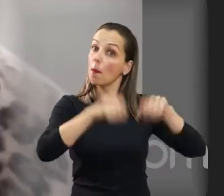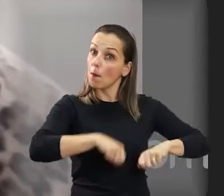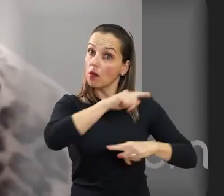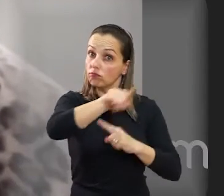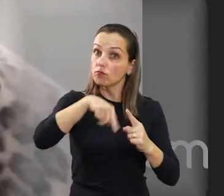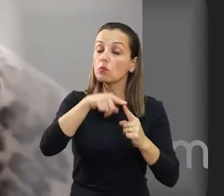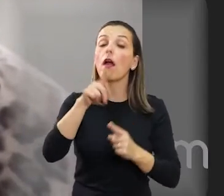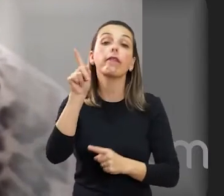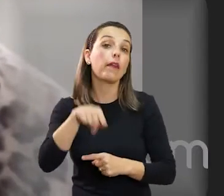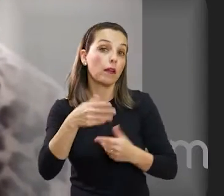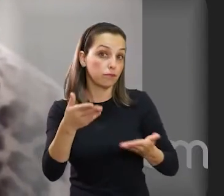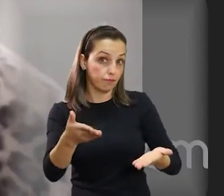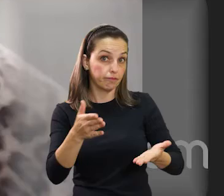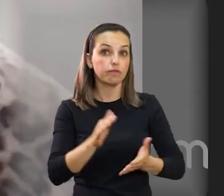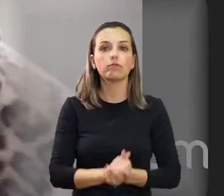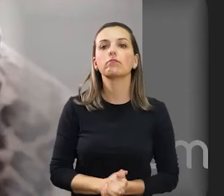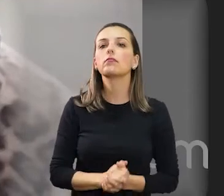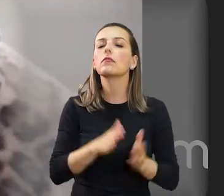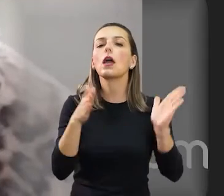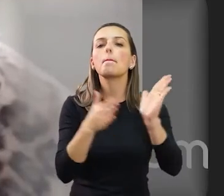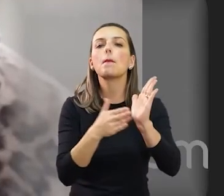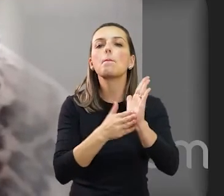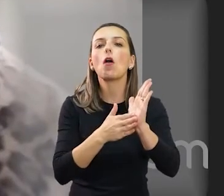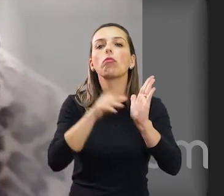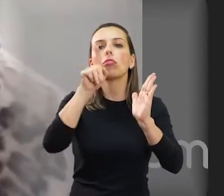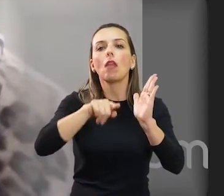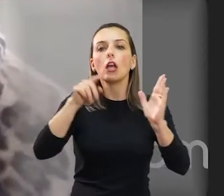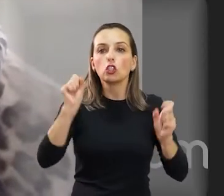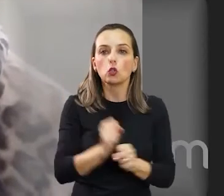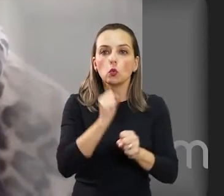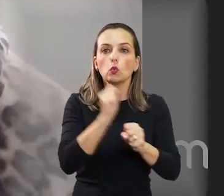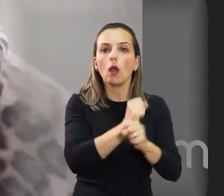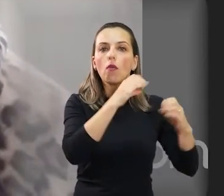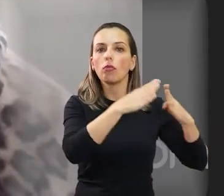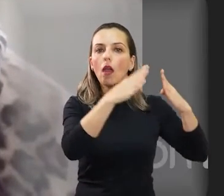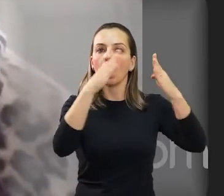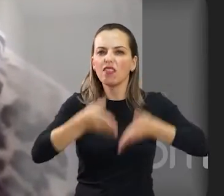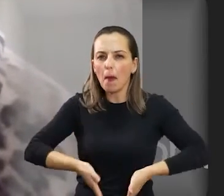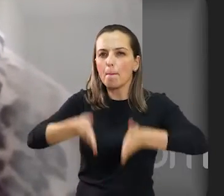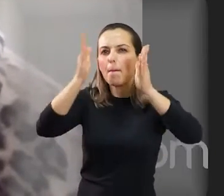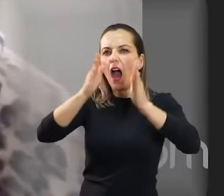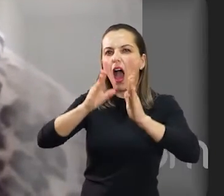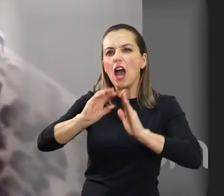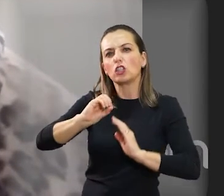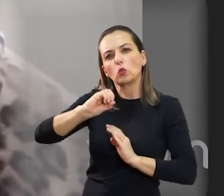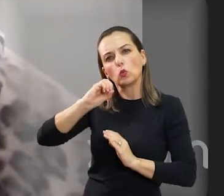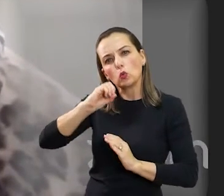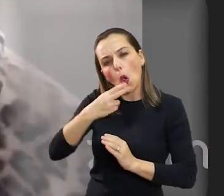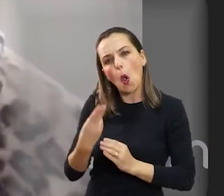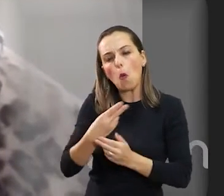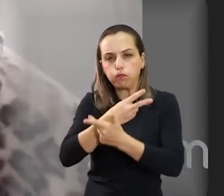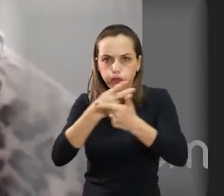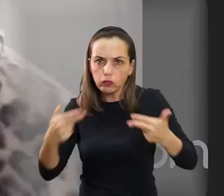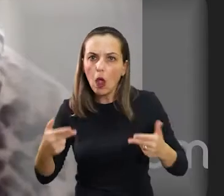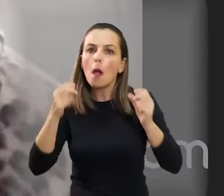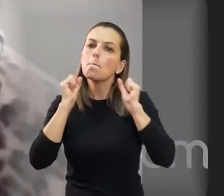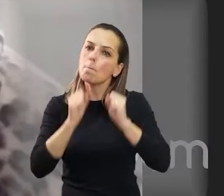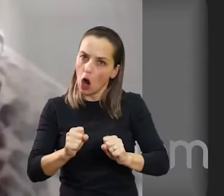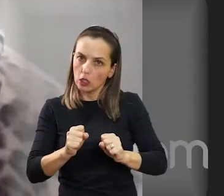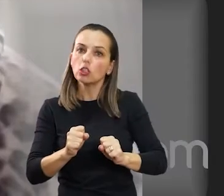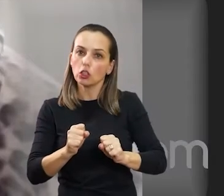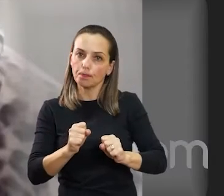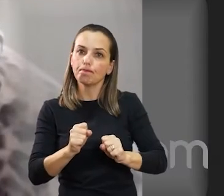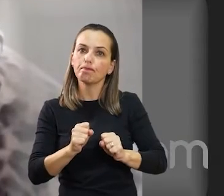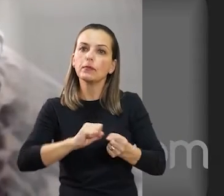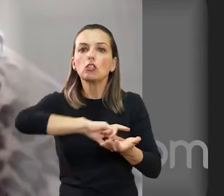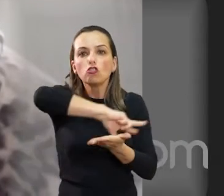diversidade de tipologias habitacionais no município, é esse o objetivo. A gente pretende equilibrar um pouco